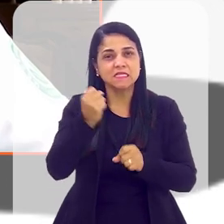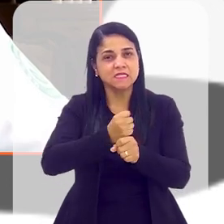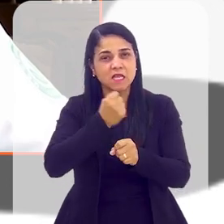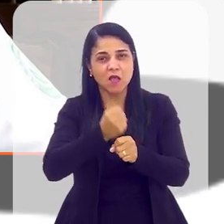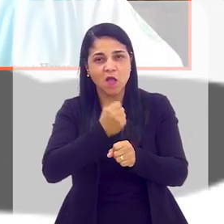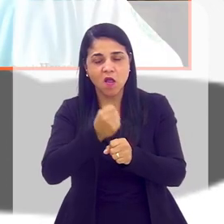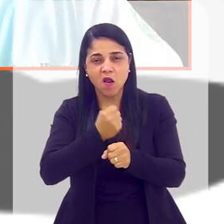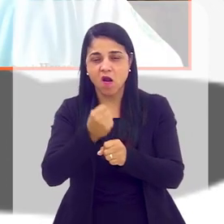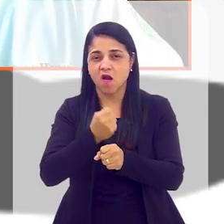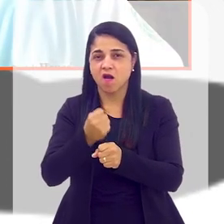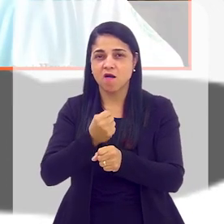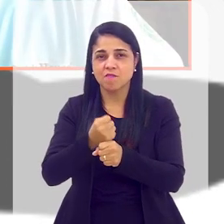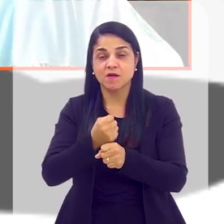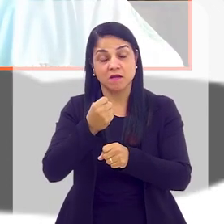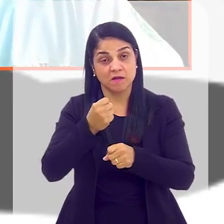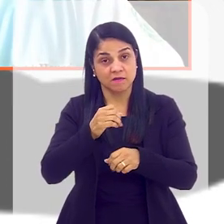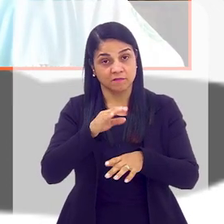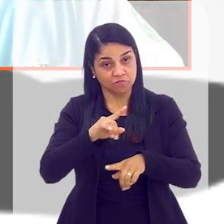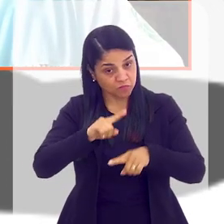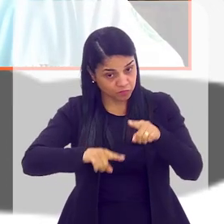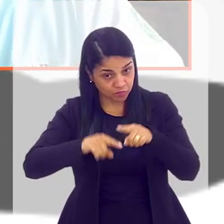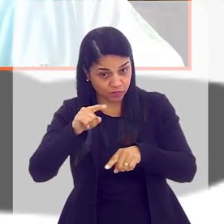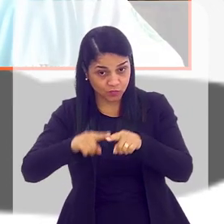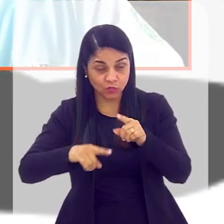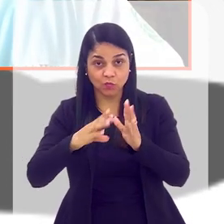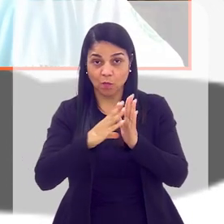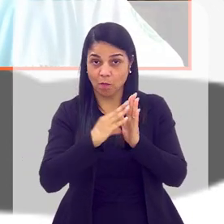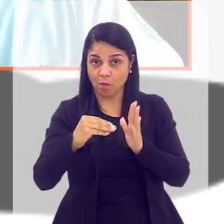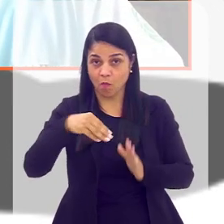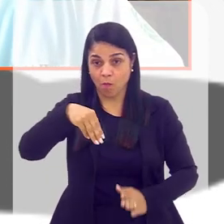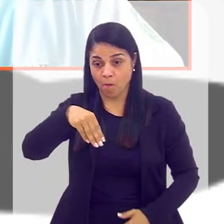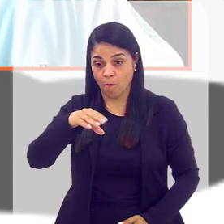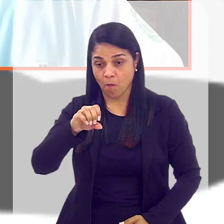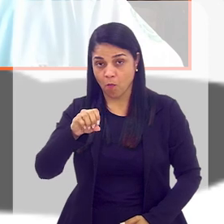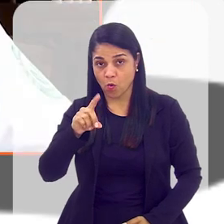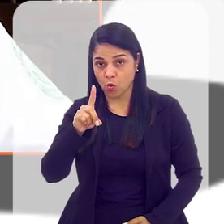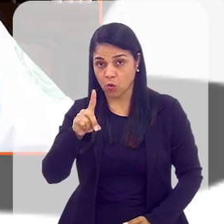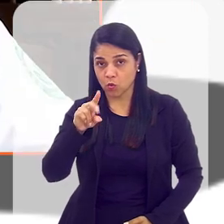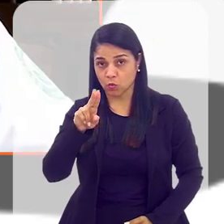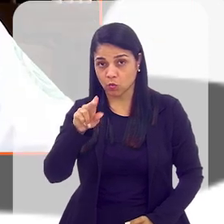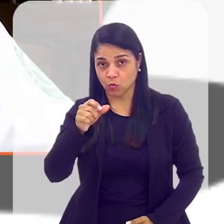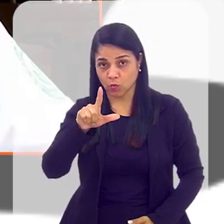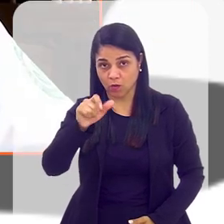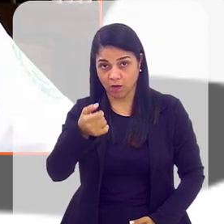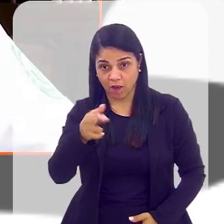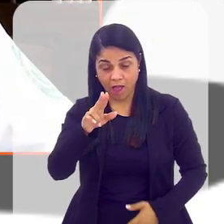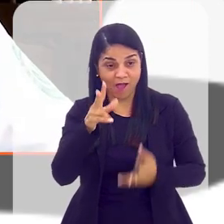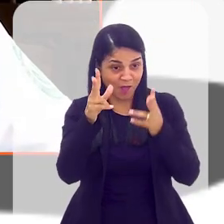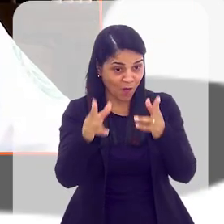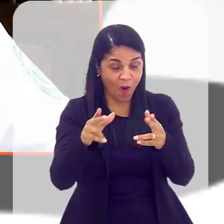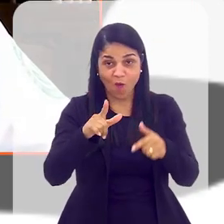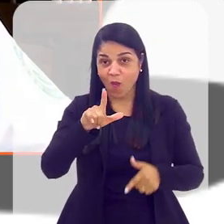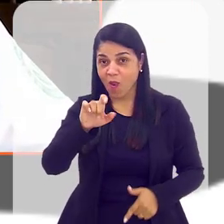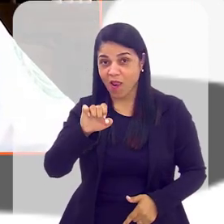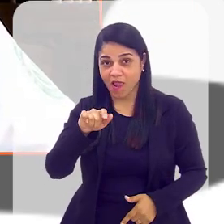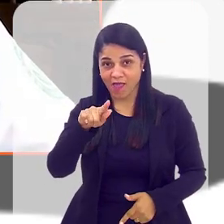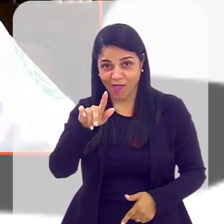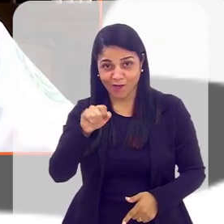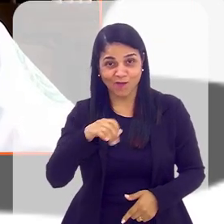que realmente, apesar de ser um produto modular, como um Lego, como a Cláudia estava mostrando agora aí,